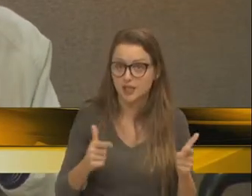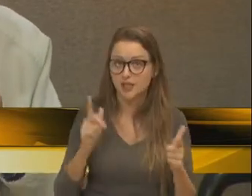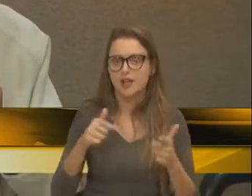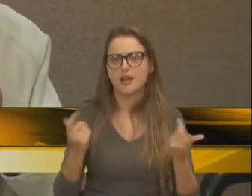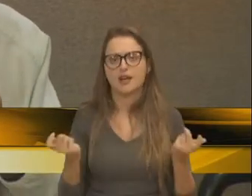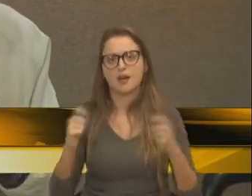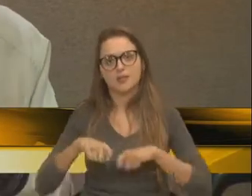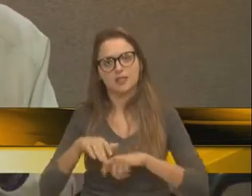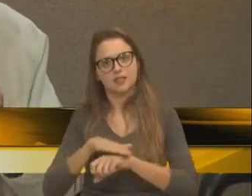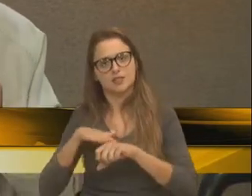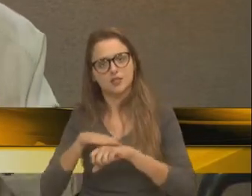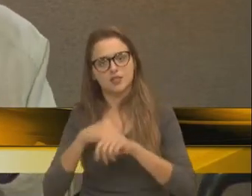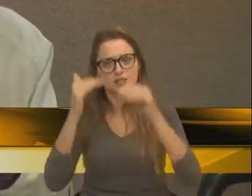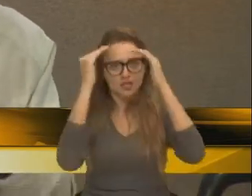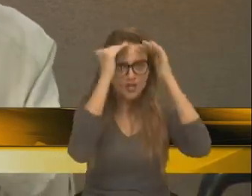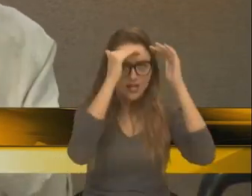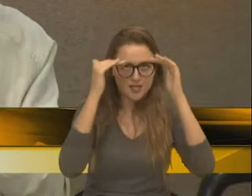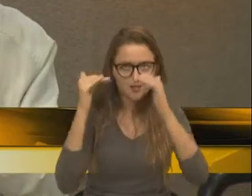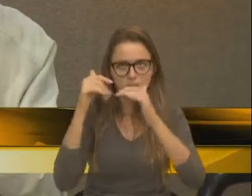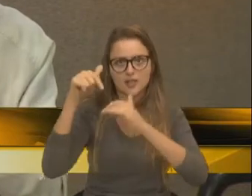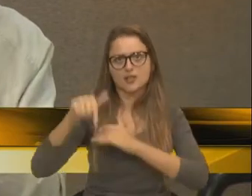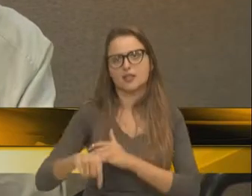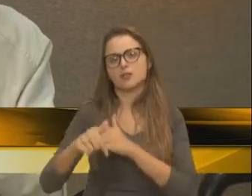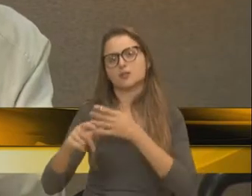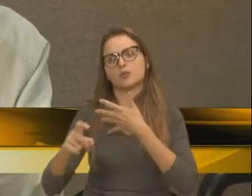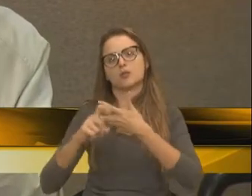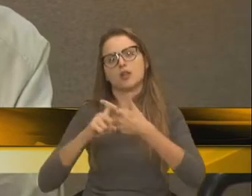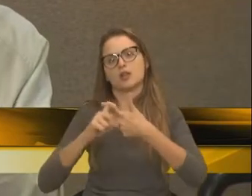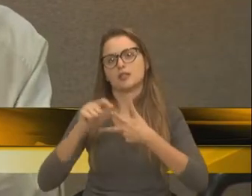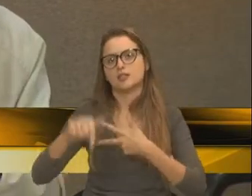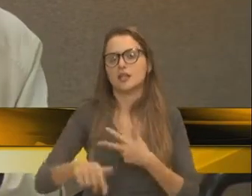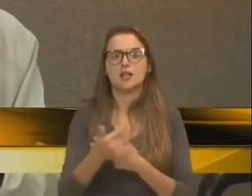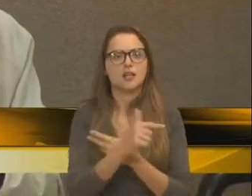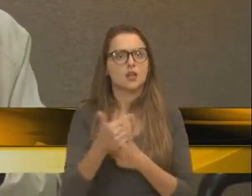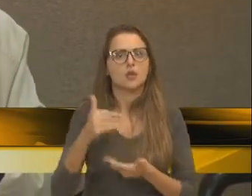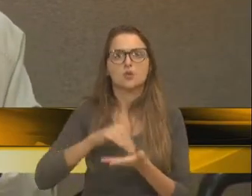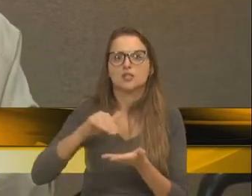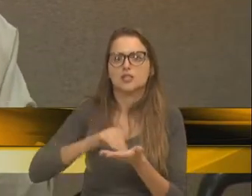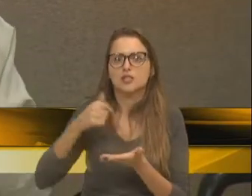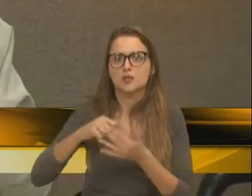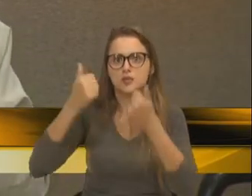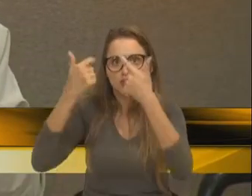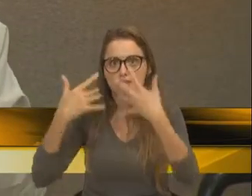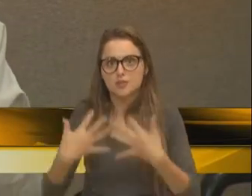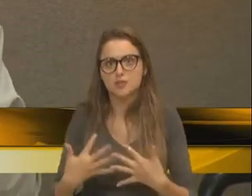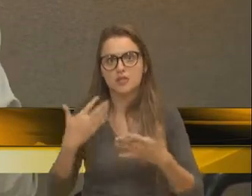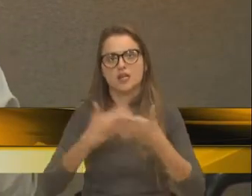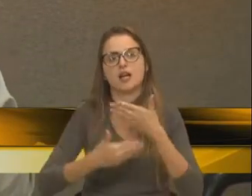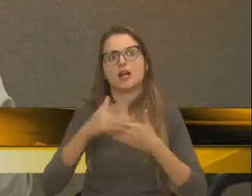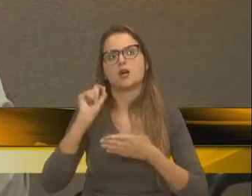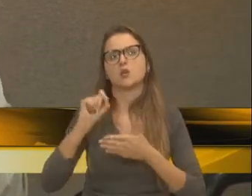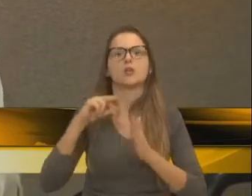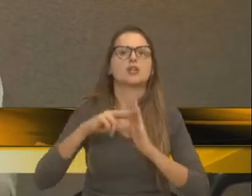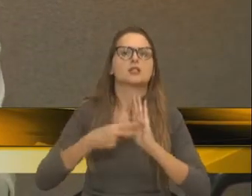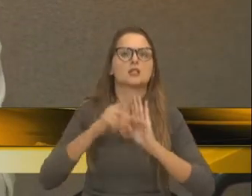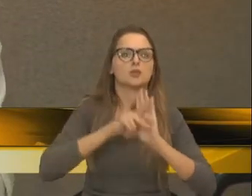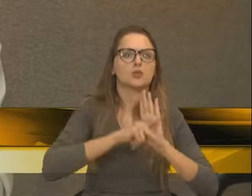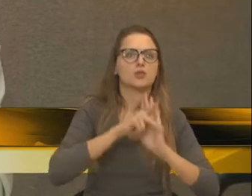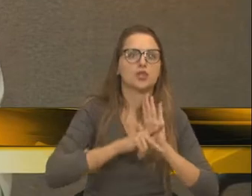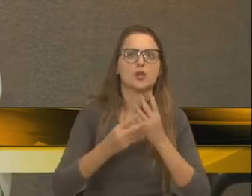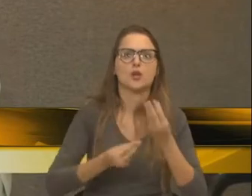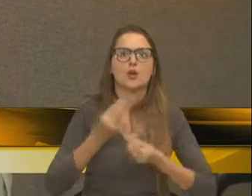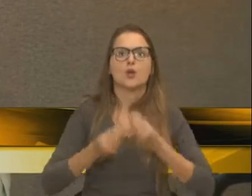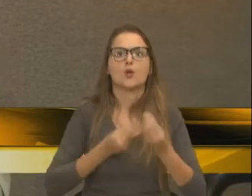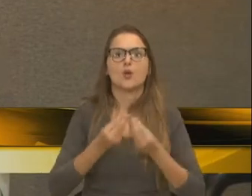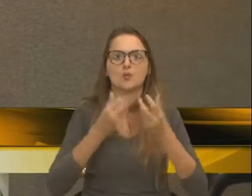diálogo e de respeito com o Poder Legislativo de vir aqui um secretário e explicar para os vereadores como é que funciona